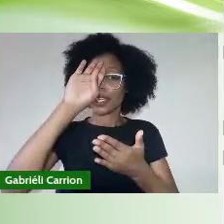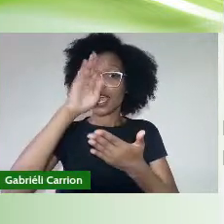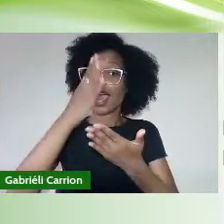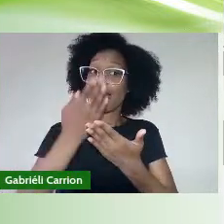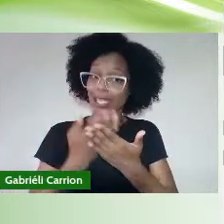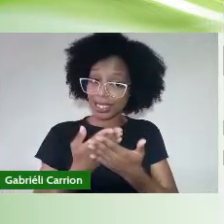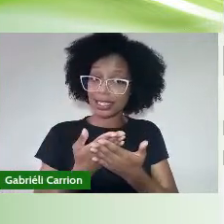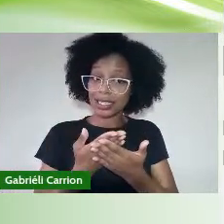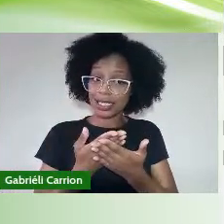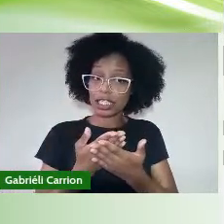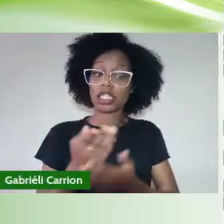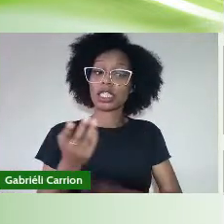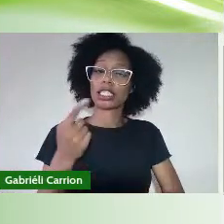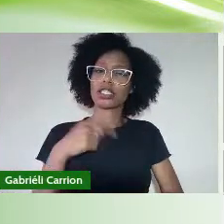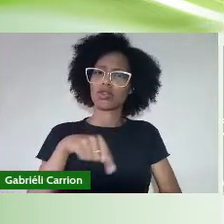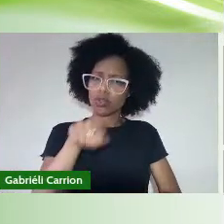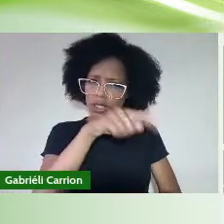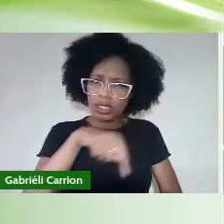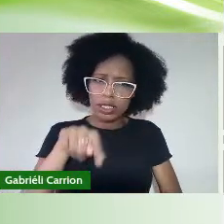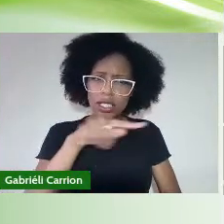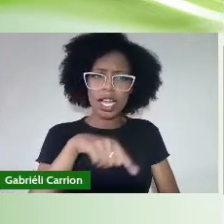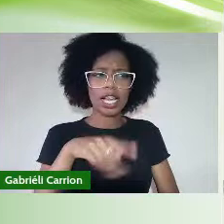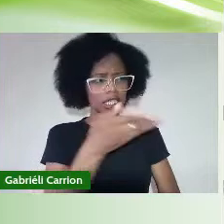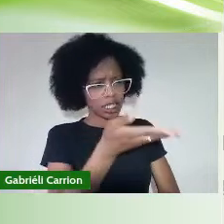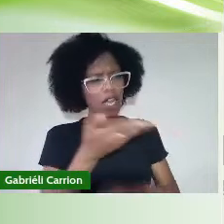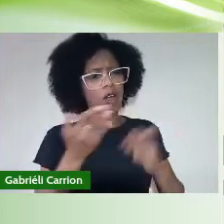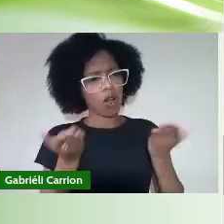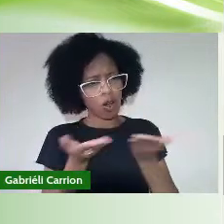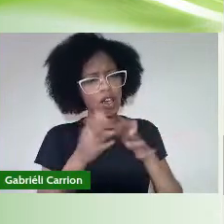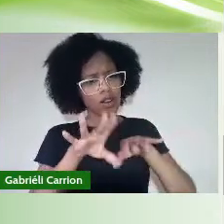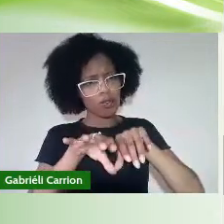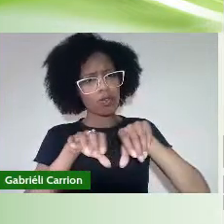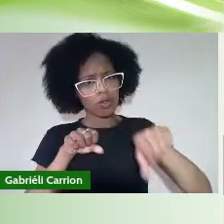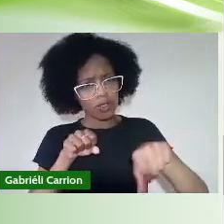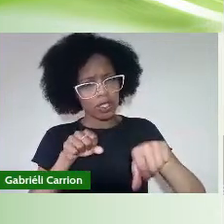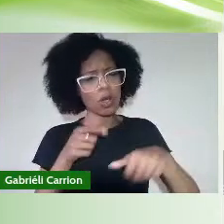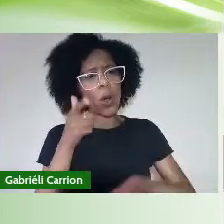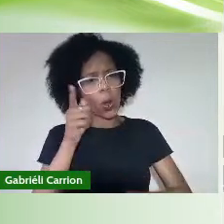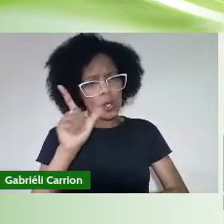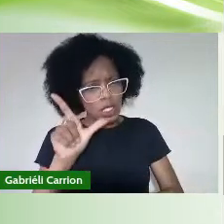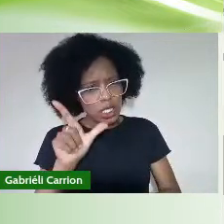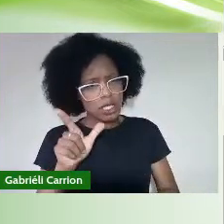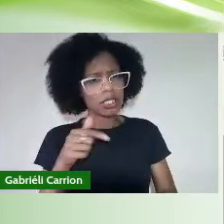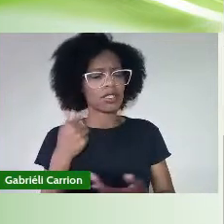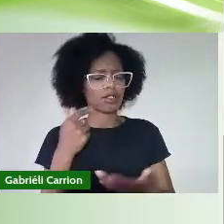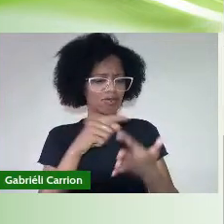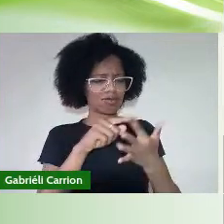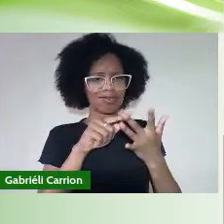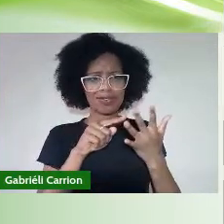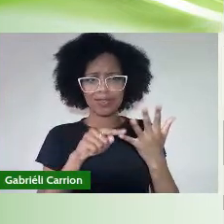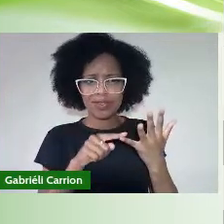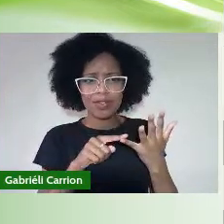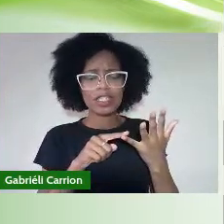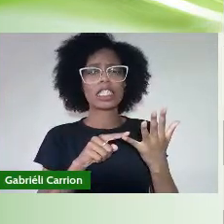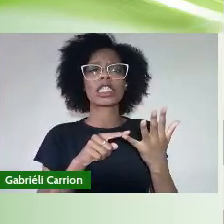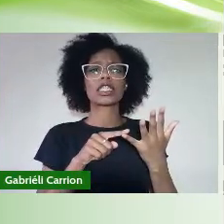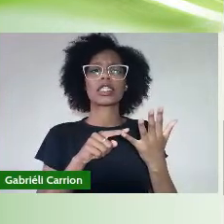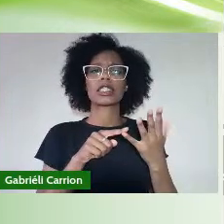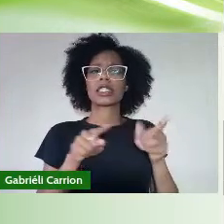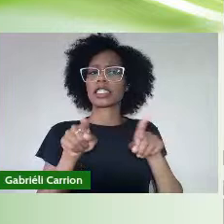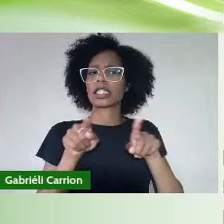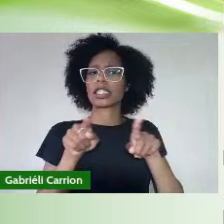vocês Na sua formação Obtiveram As condições Os requisitos